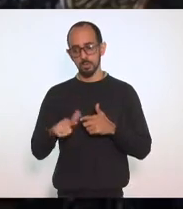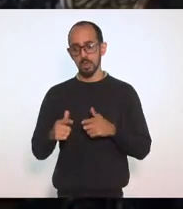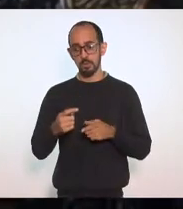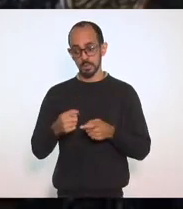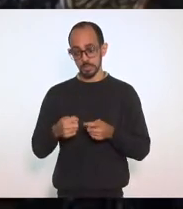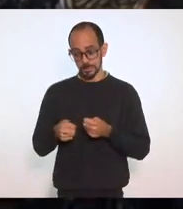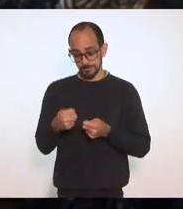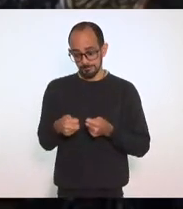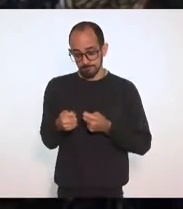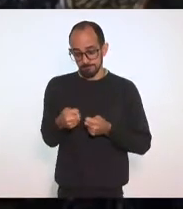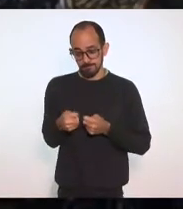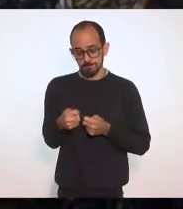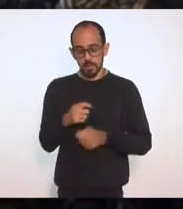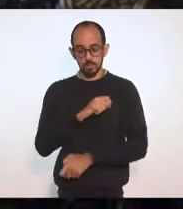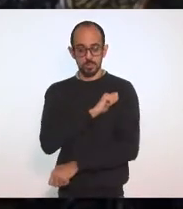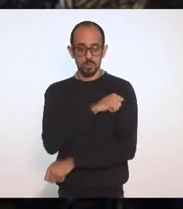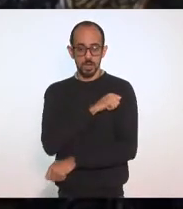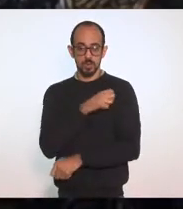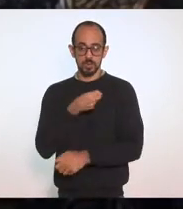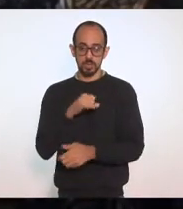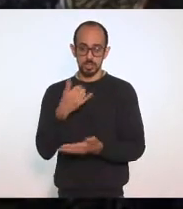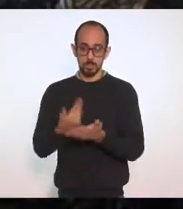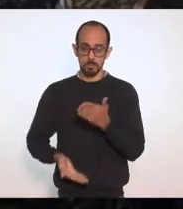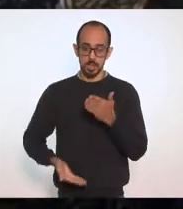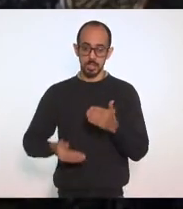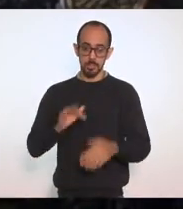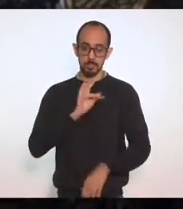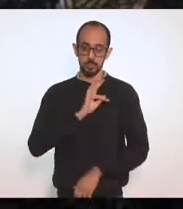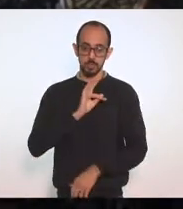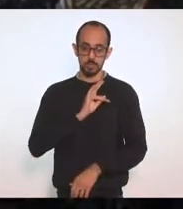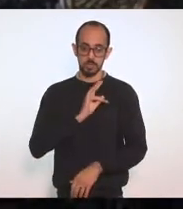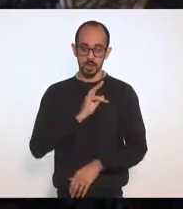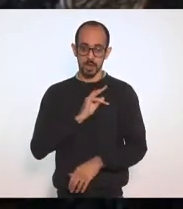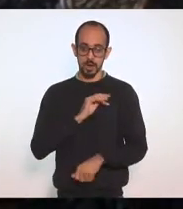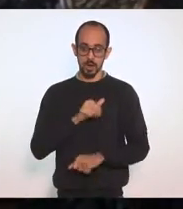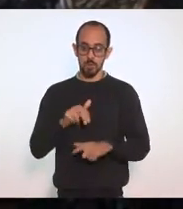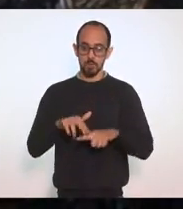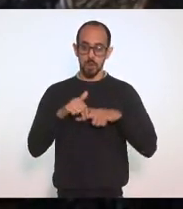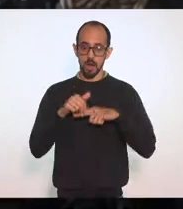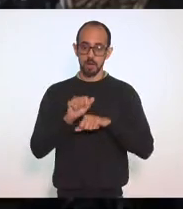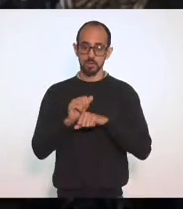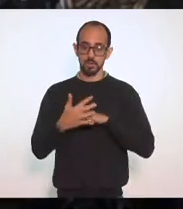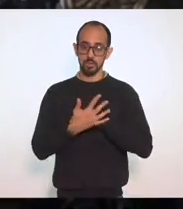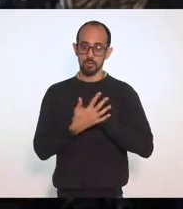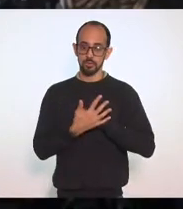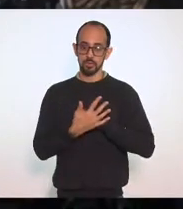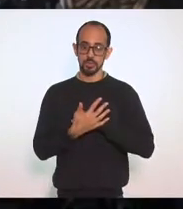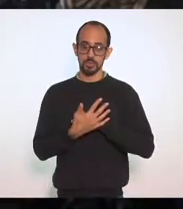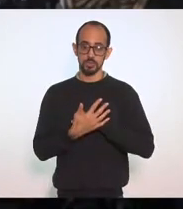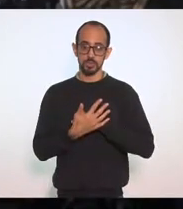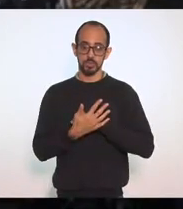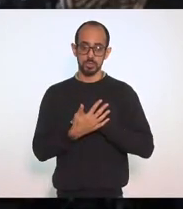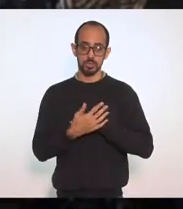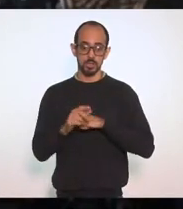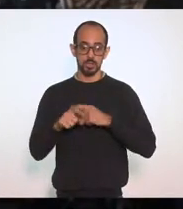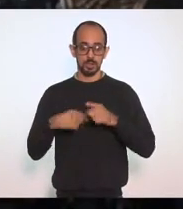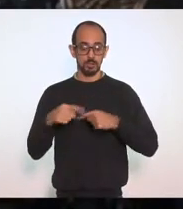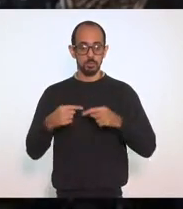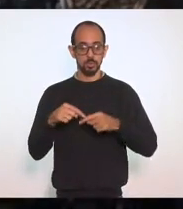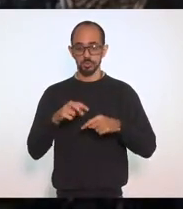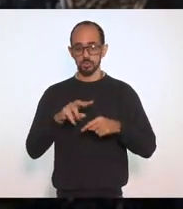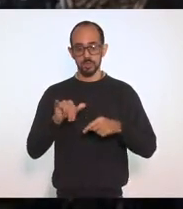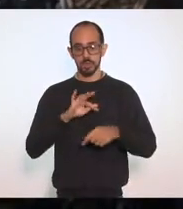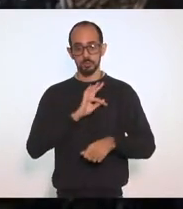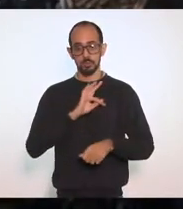defasado. Se a gente começar a perder cada vez mais policiais com baixos por causa da Covid, nós daqui a pouco não teremos